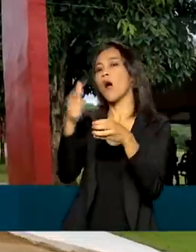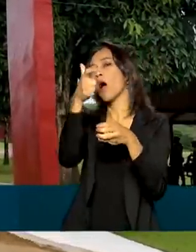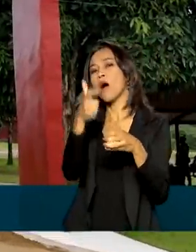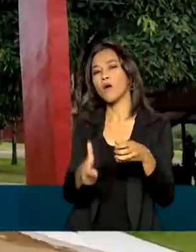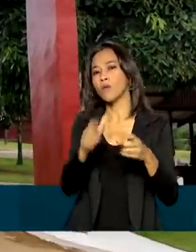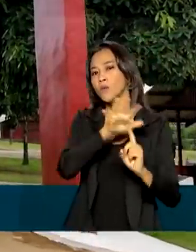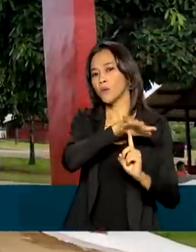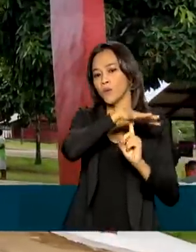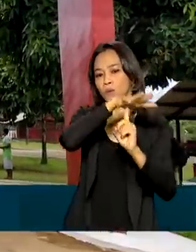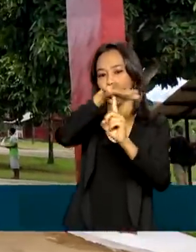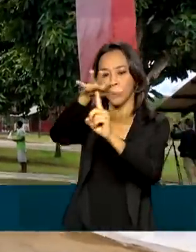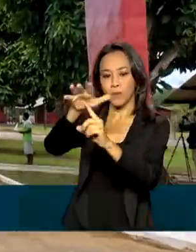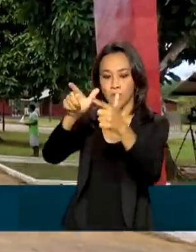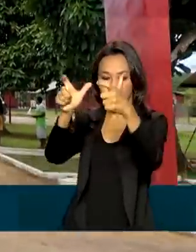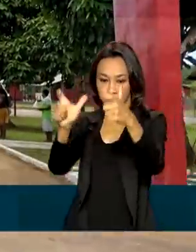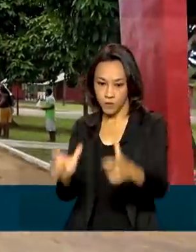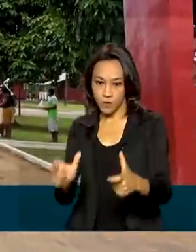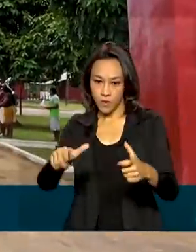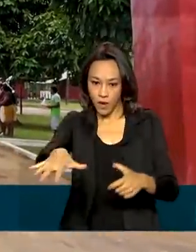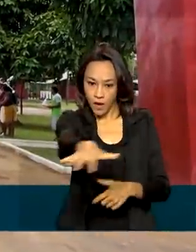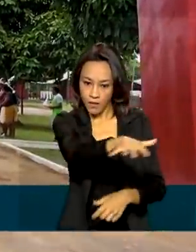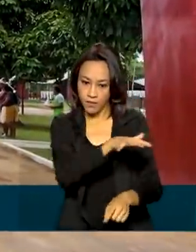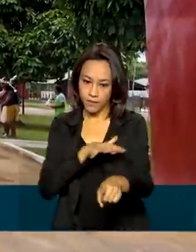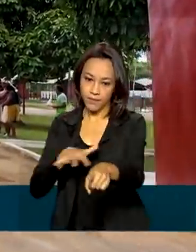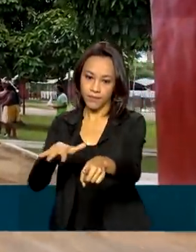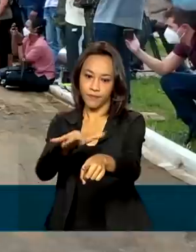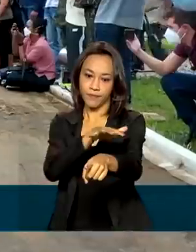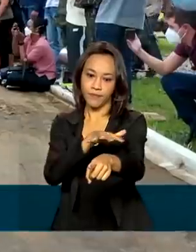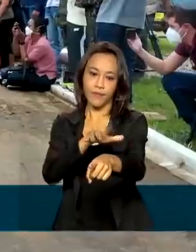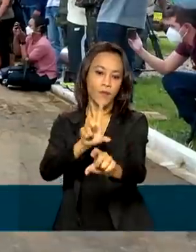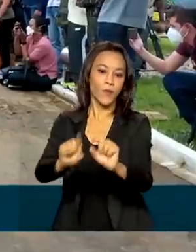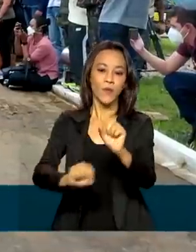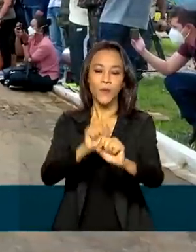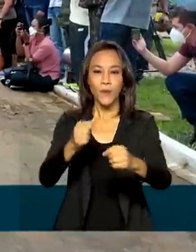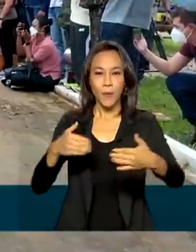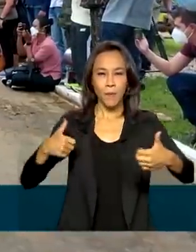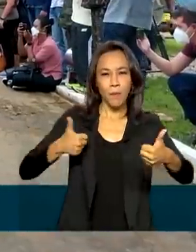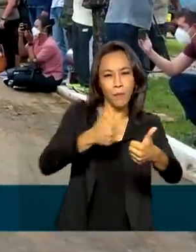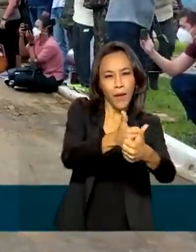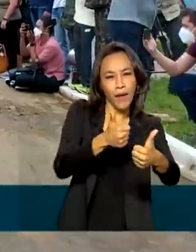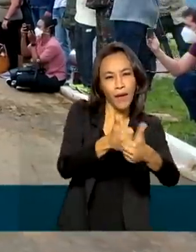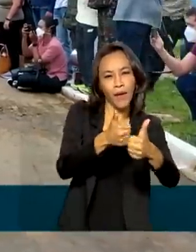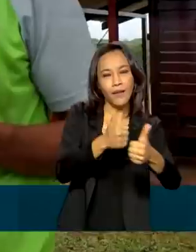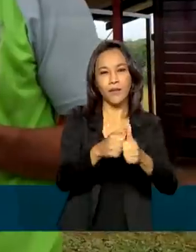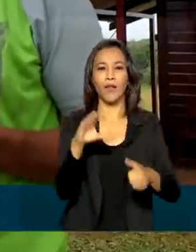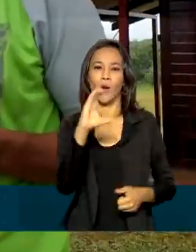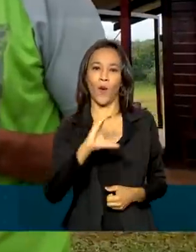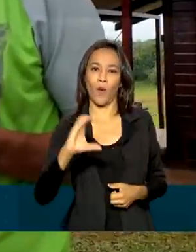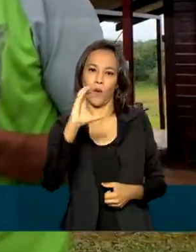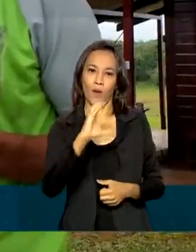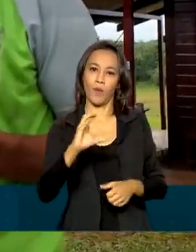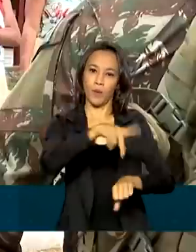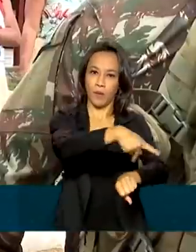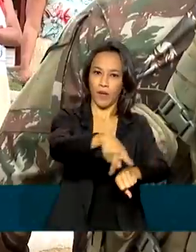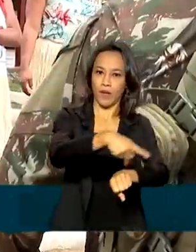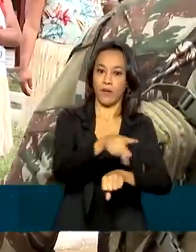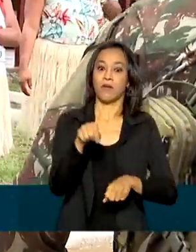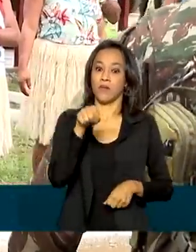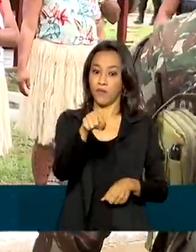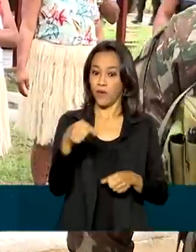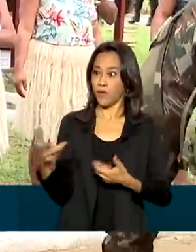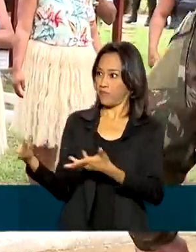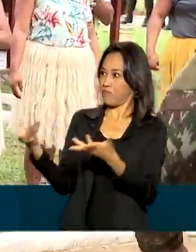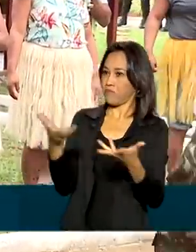o pelotão de fronteira de Iuaretê, em São Gabriel da Cachoeira, na fronteira com a Colômbia. Na chegada, a equipe foi